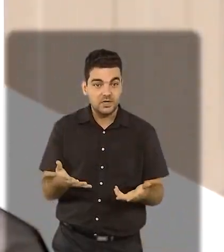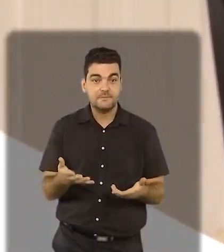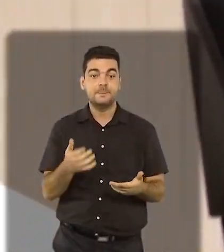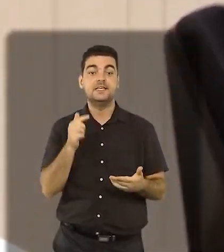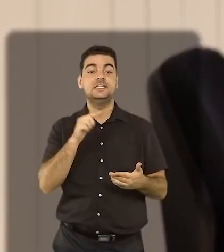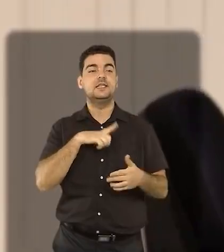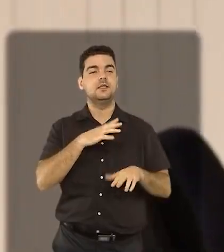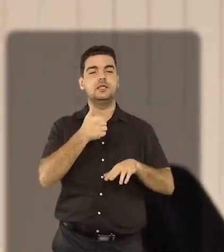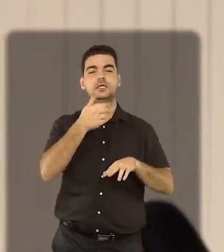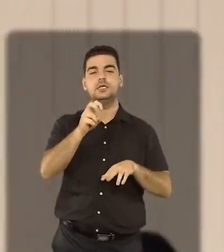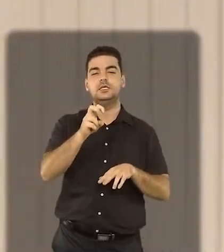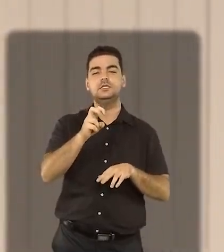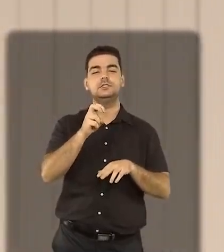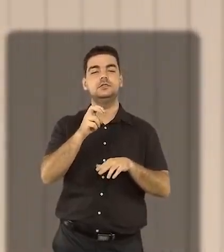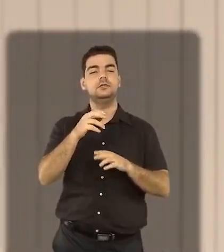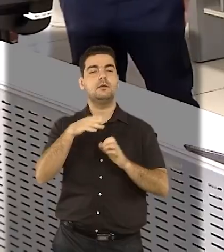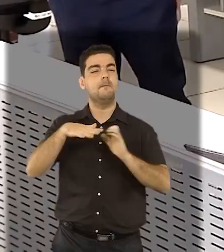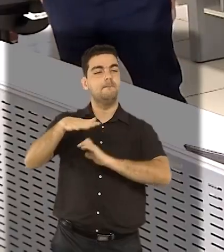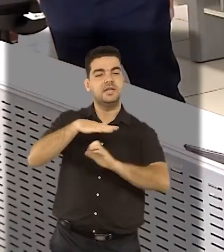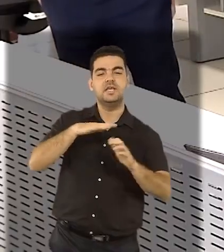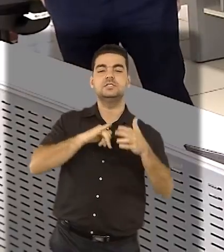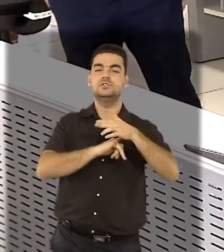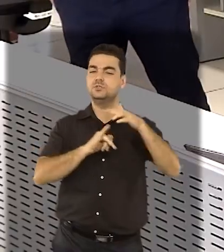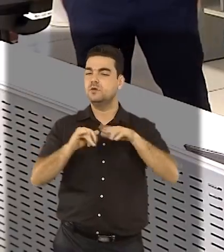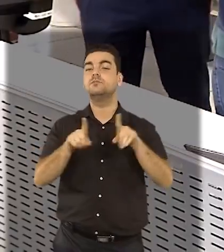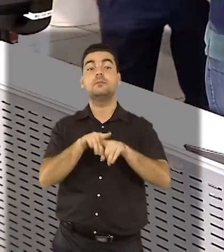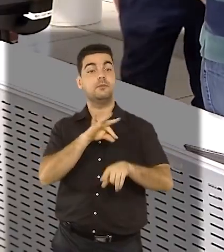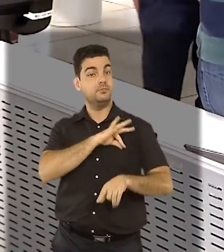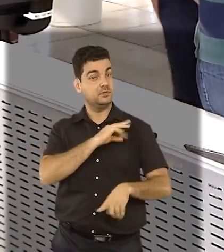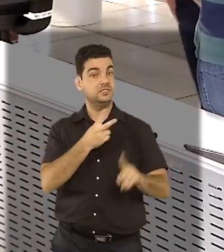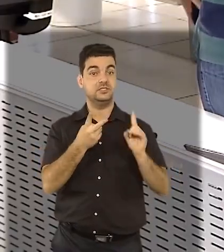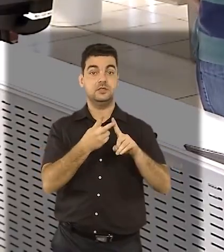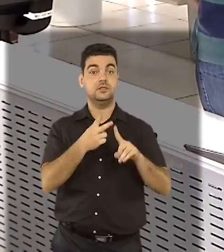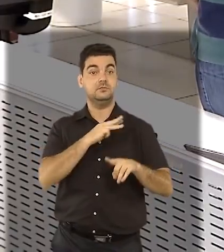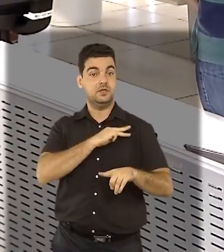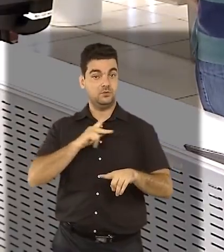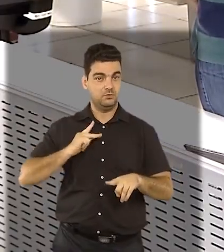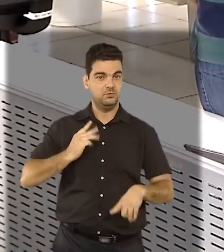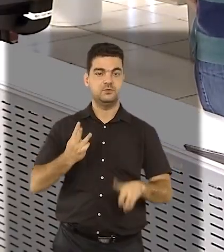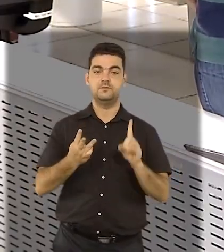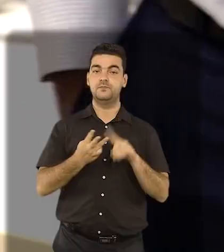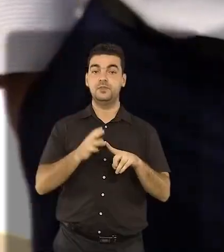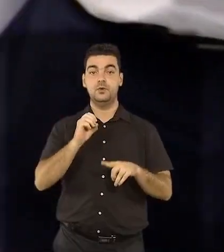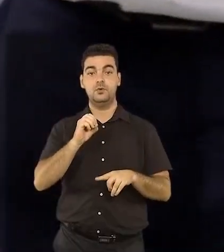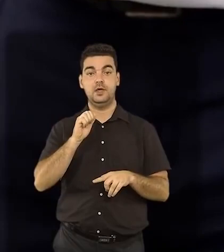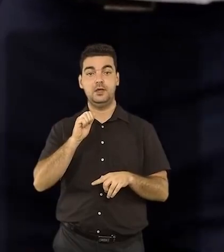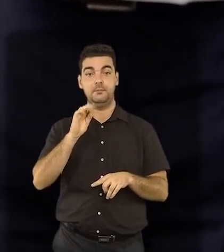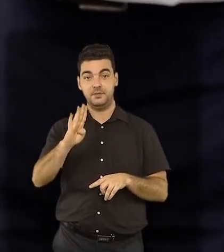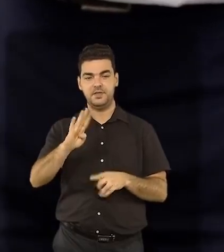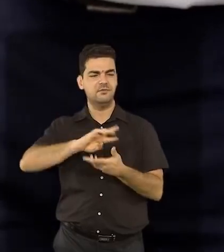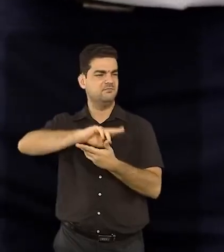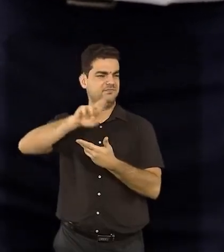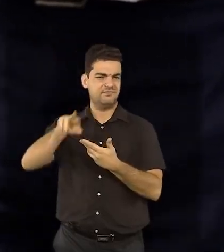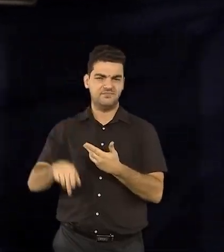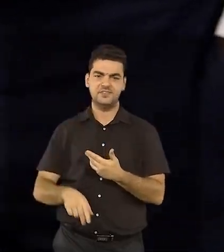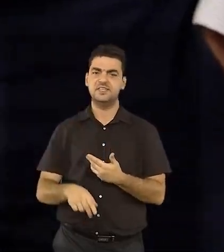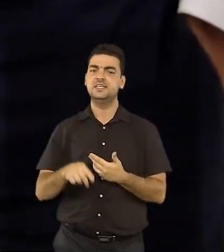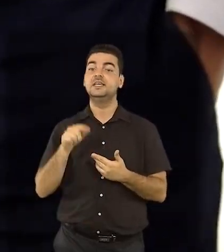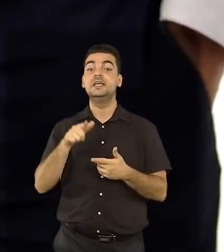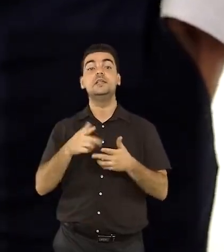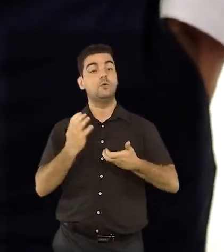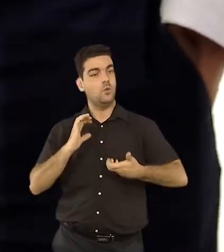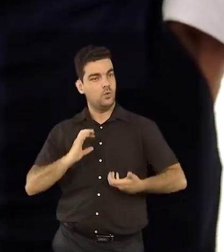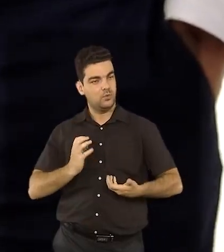mais de 15 instituições, incluindo a Polícia Federal, o Ministério Público, a Ordem dos Advogados do Brasil, o